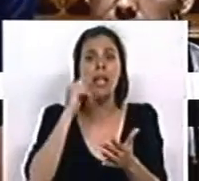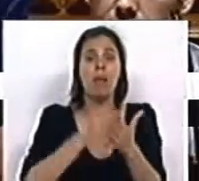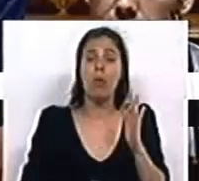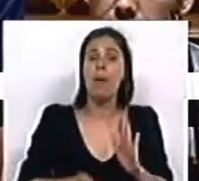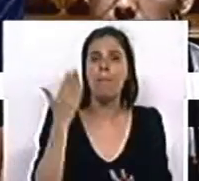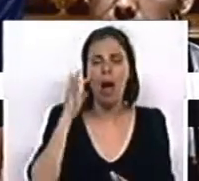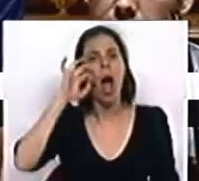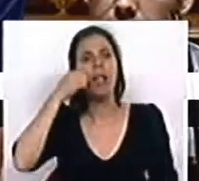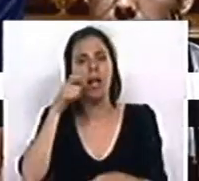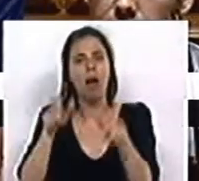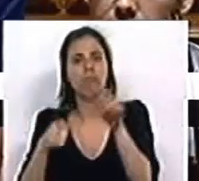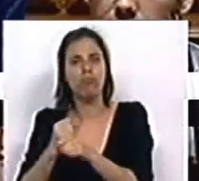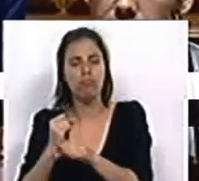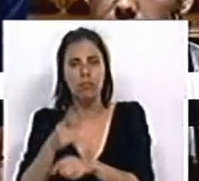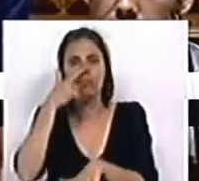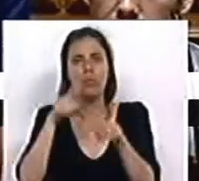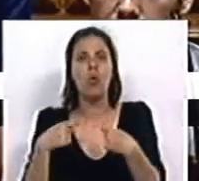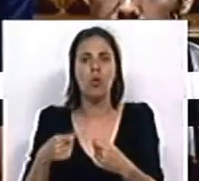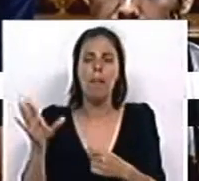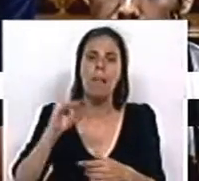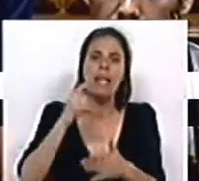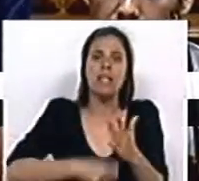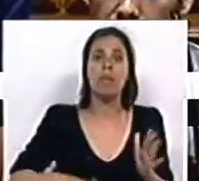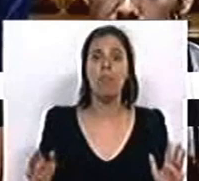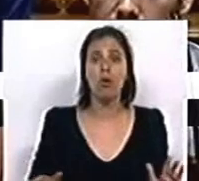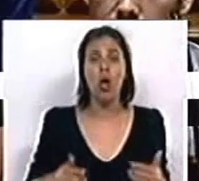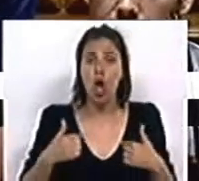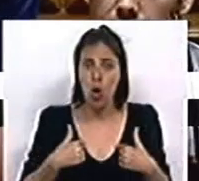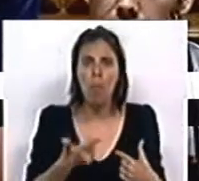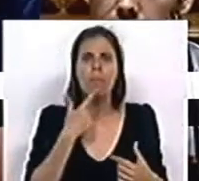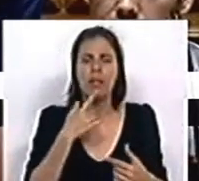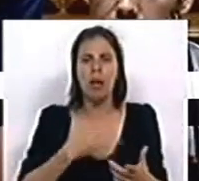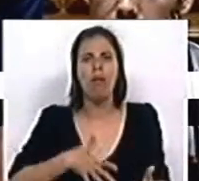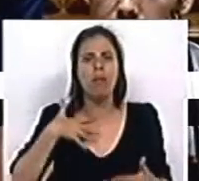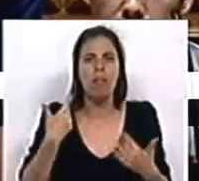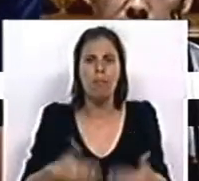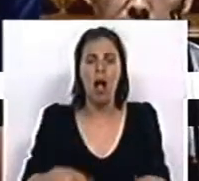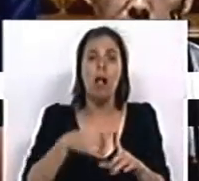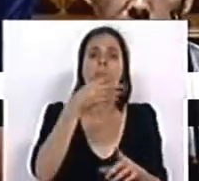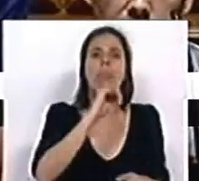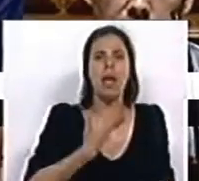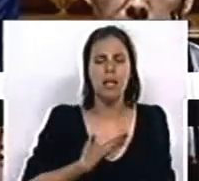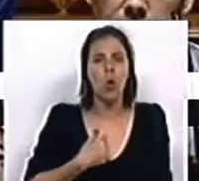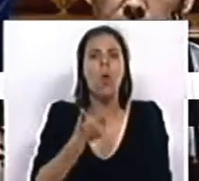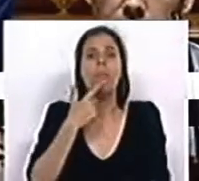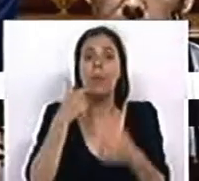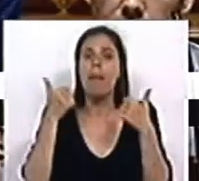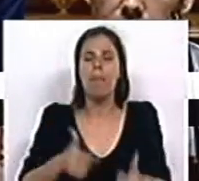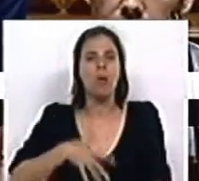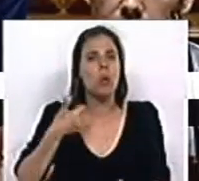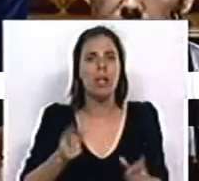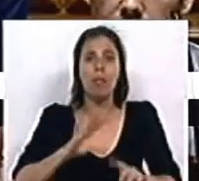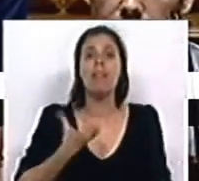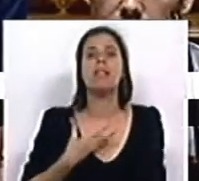impostos. Atacar os trabalhadores e os consumidores com mais impostos. Eu percebo o desconforto do PSD e sobretudo percebo bem o